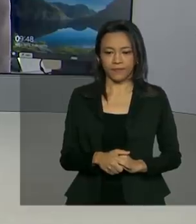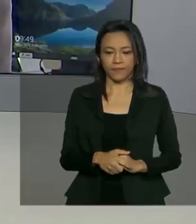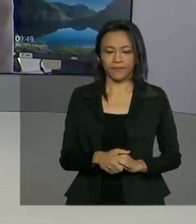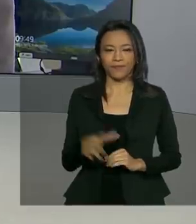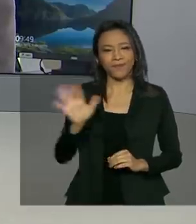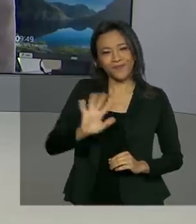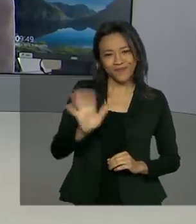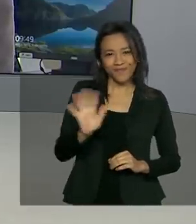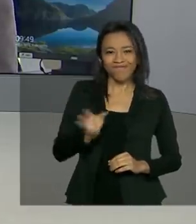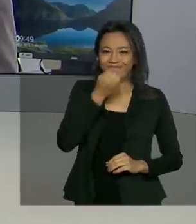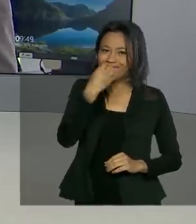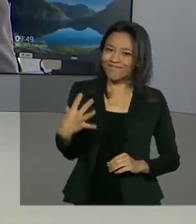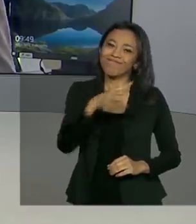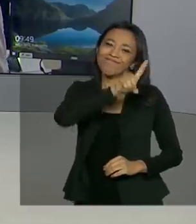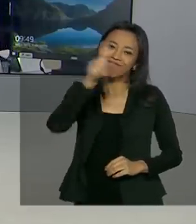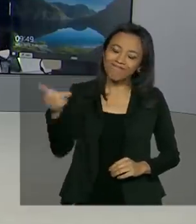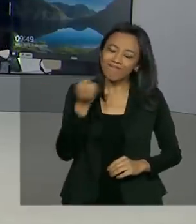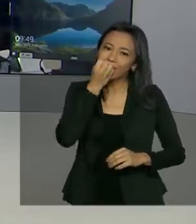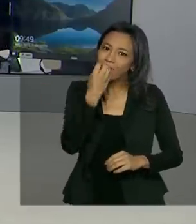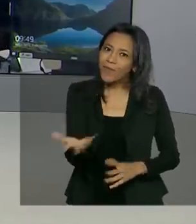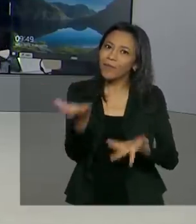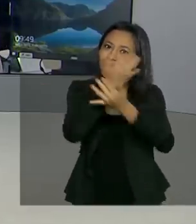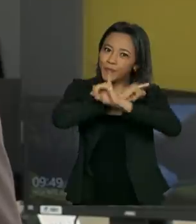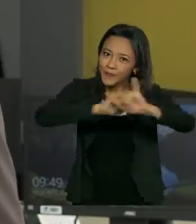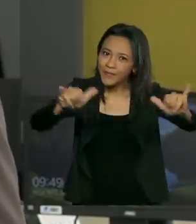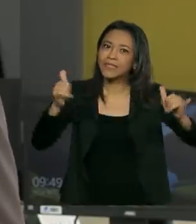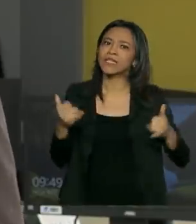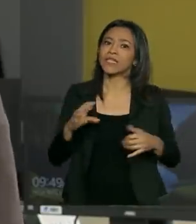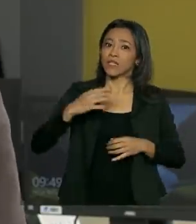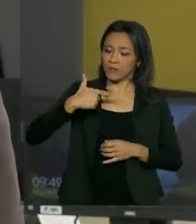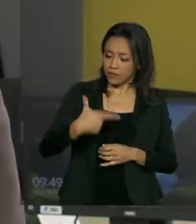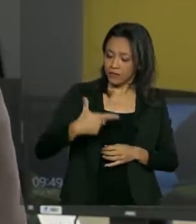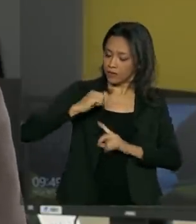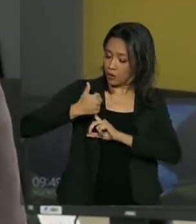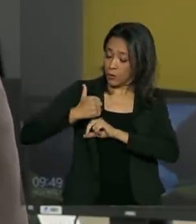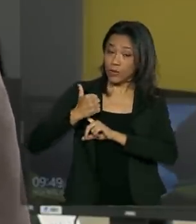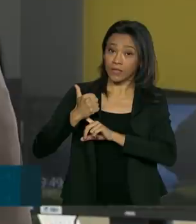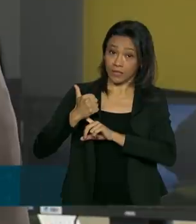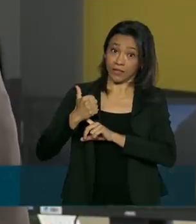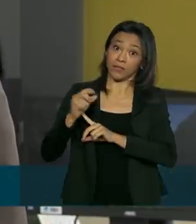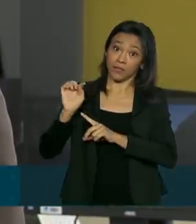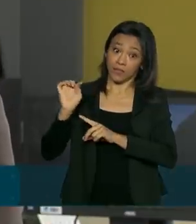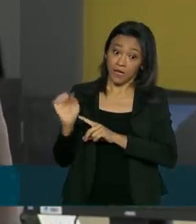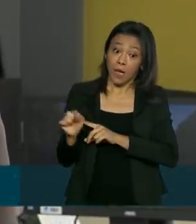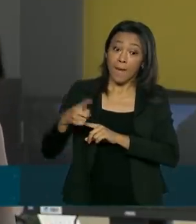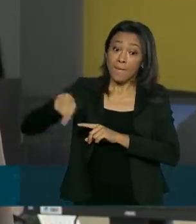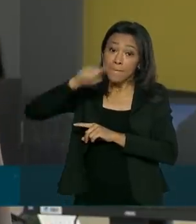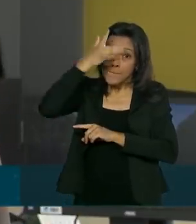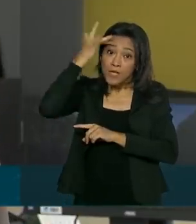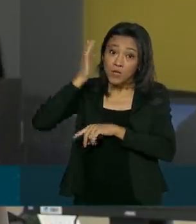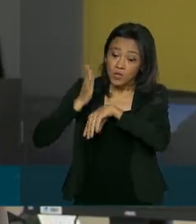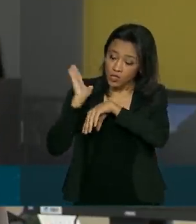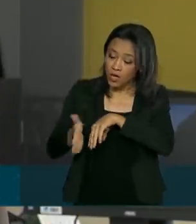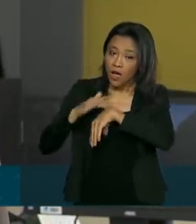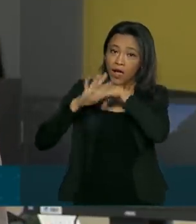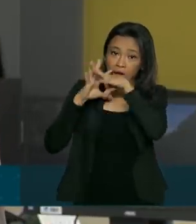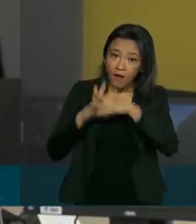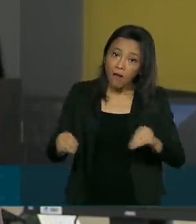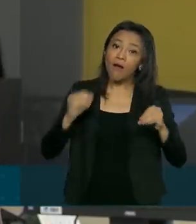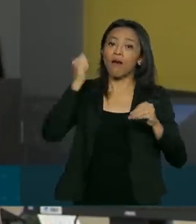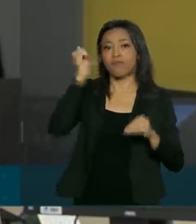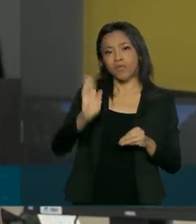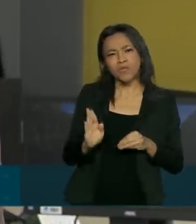Olá, Renata, bom dia. Essa é uma boa notícia, né? São 211 mil e 80 pessoas curadas da Covid-19 aqui no Brasil.